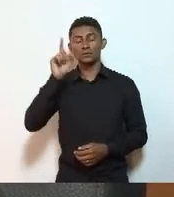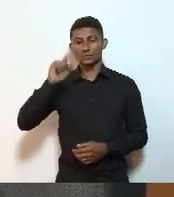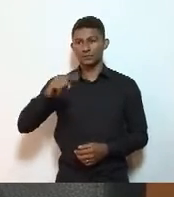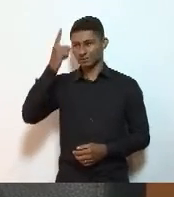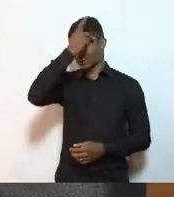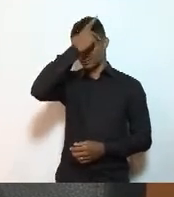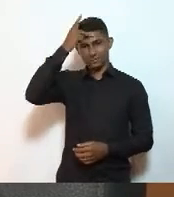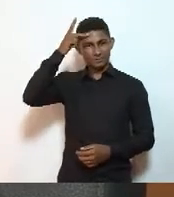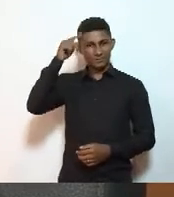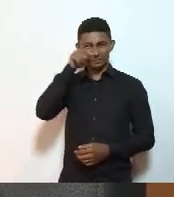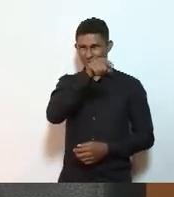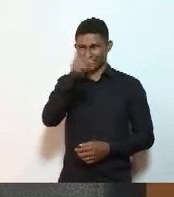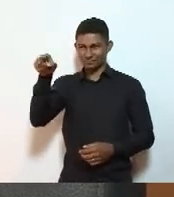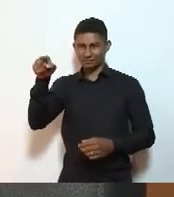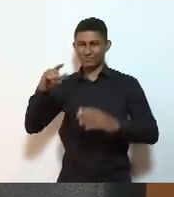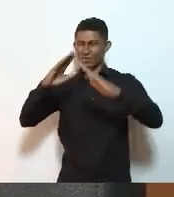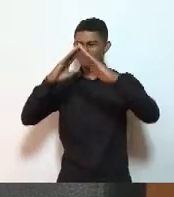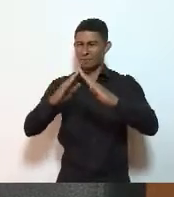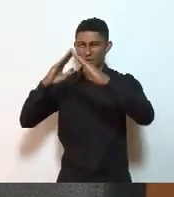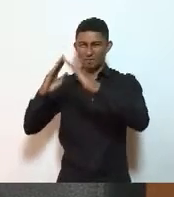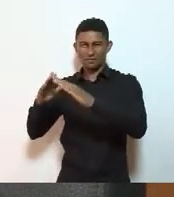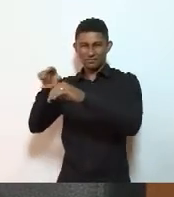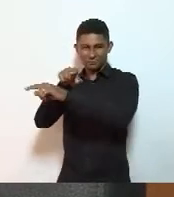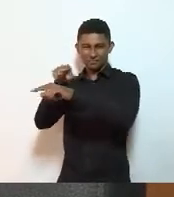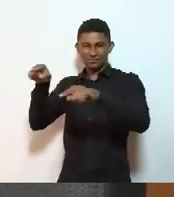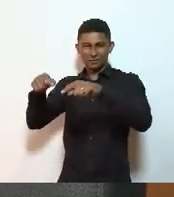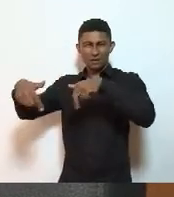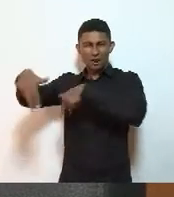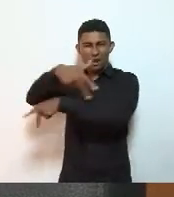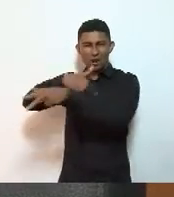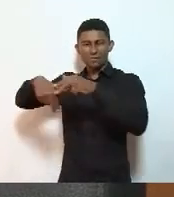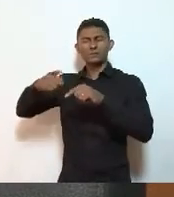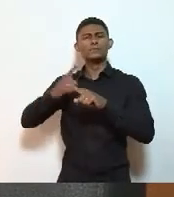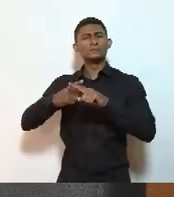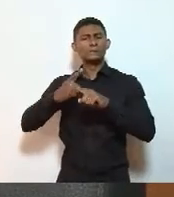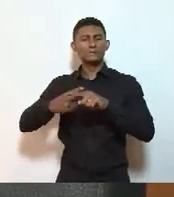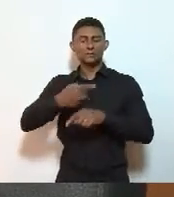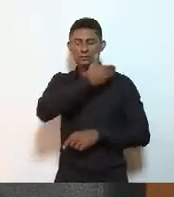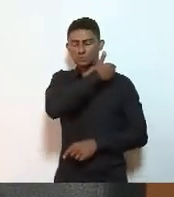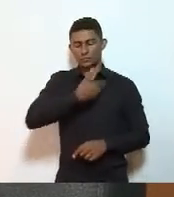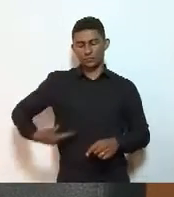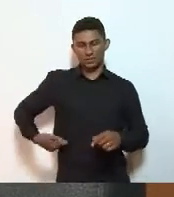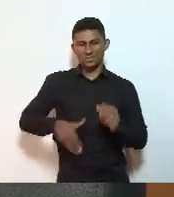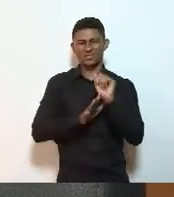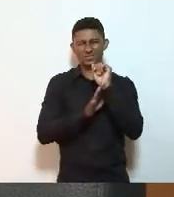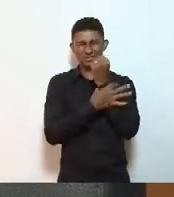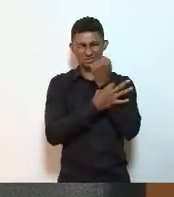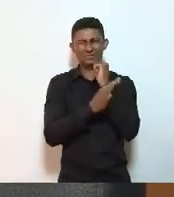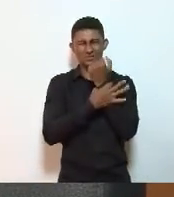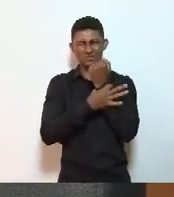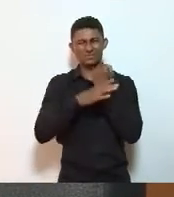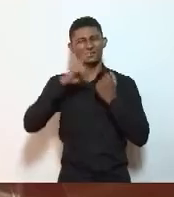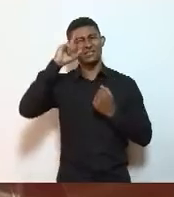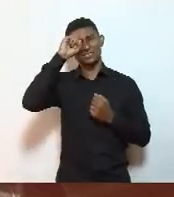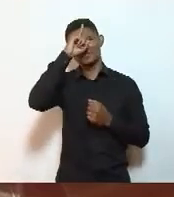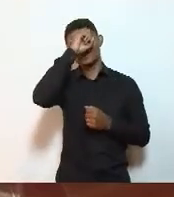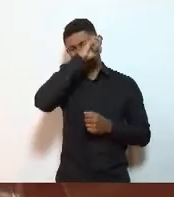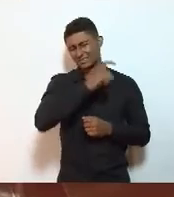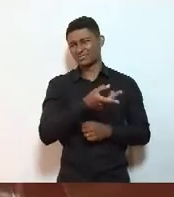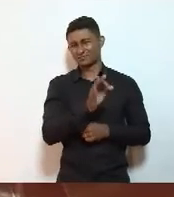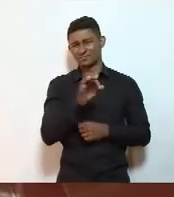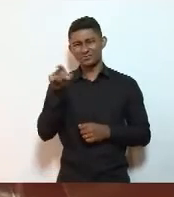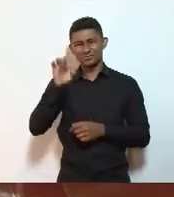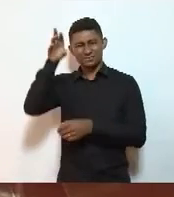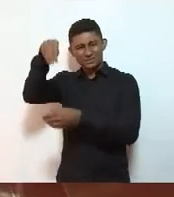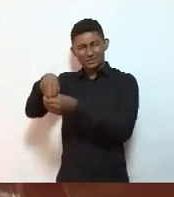moradores diante de um problema seríssimo, que é a questão da política de segurança, ou da política de insegurança, que muitas vezes